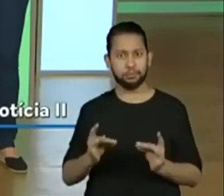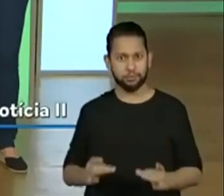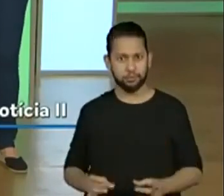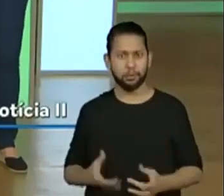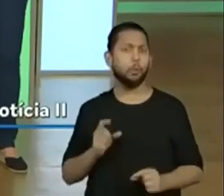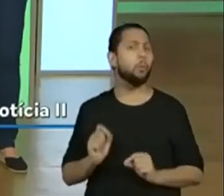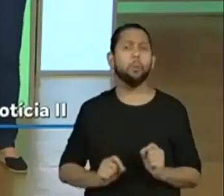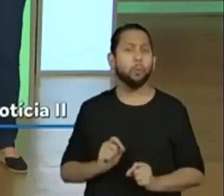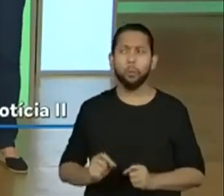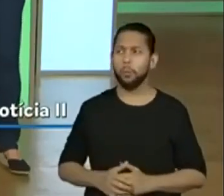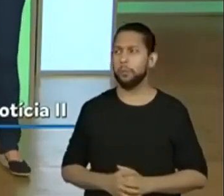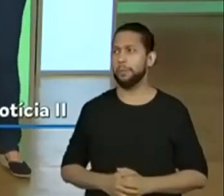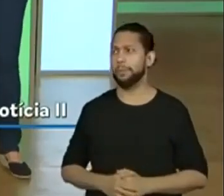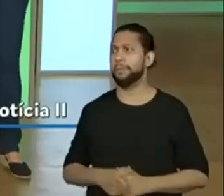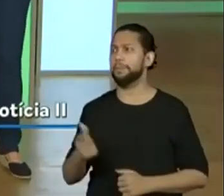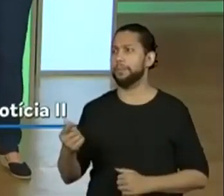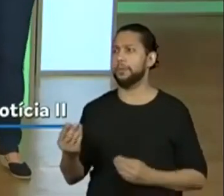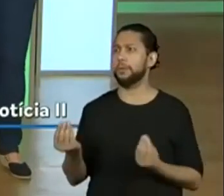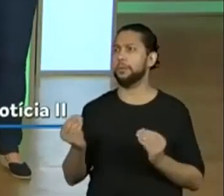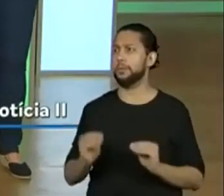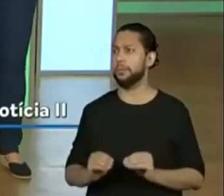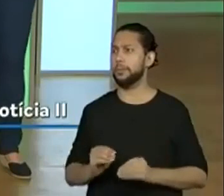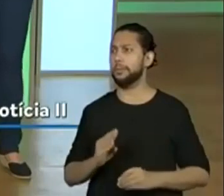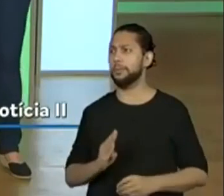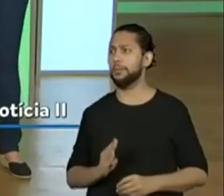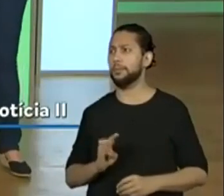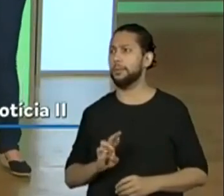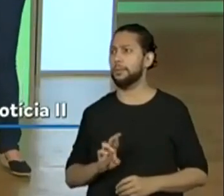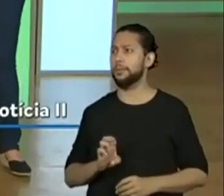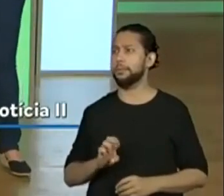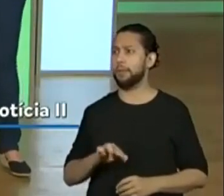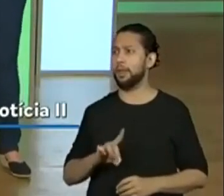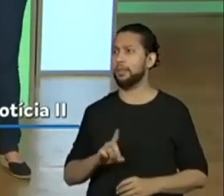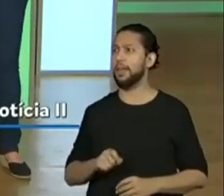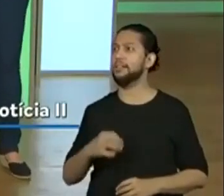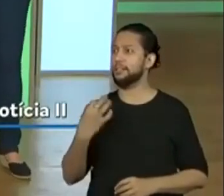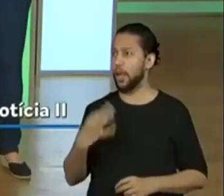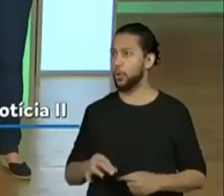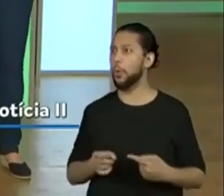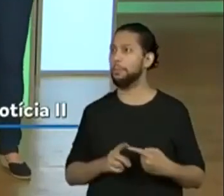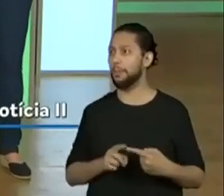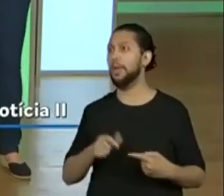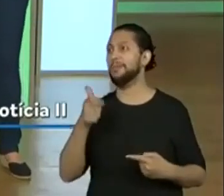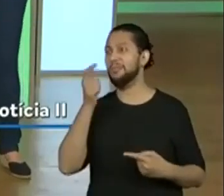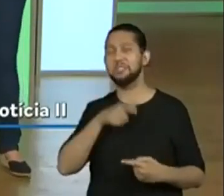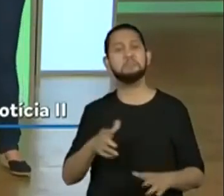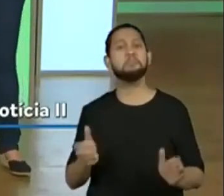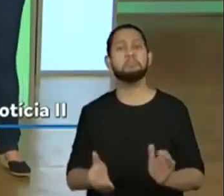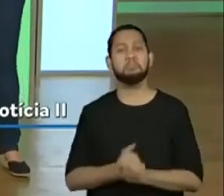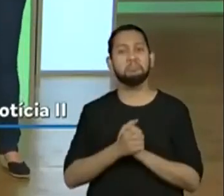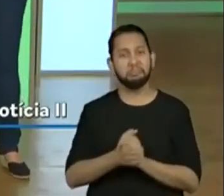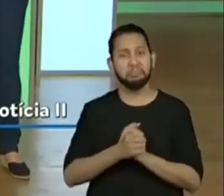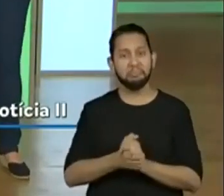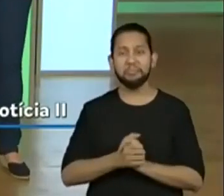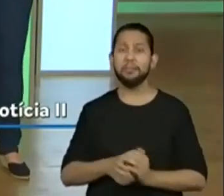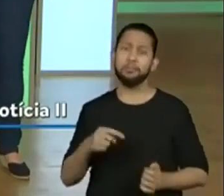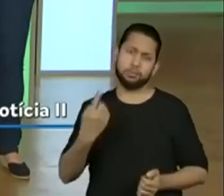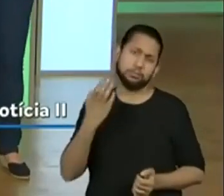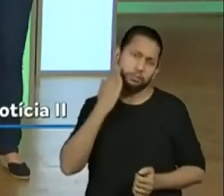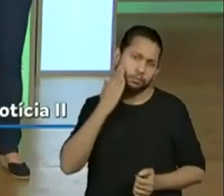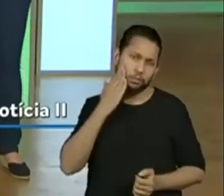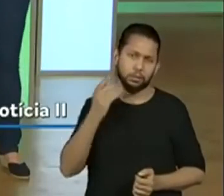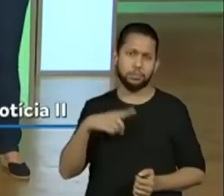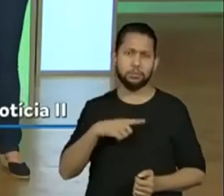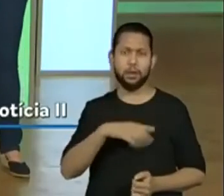colocou, a professora Lucy colocou que a aluna Brenda acertou o primeiro, hein? Que legal, parabéns. Brenda, parabéns. E a gente sabe que tem